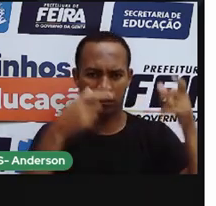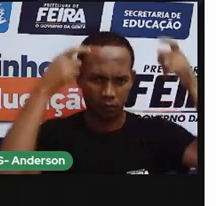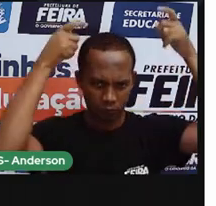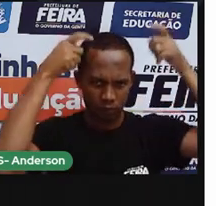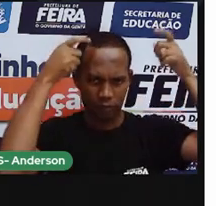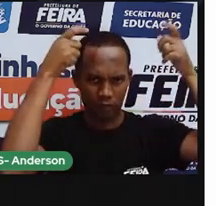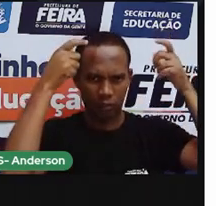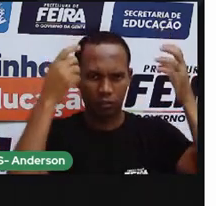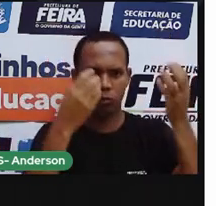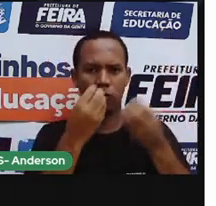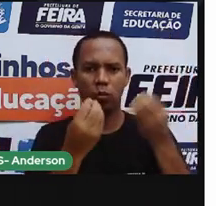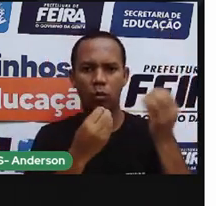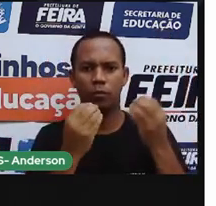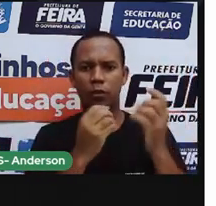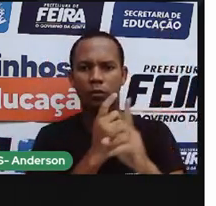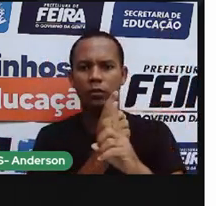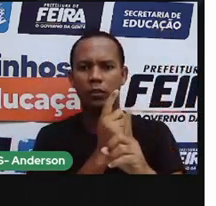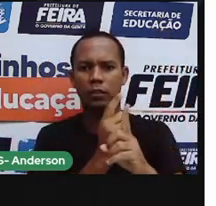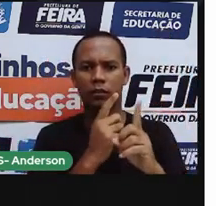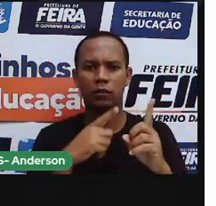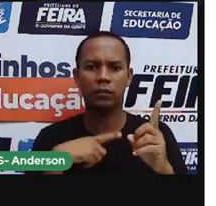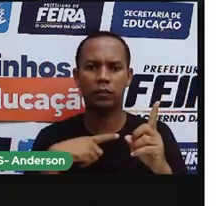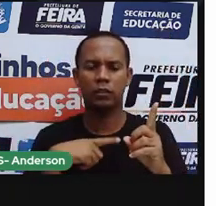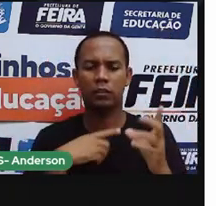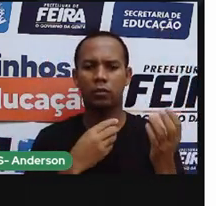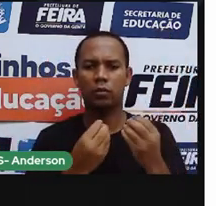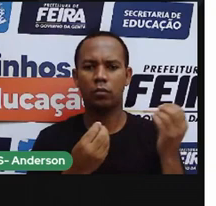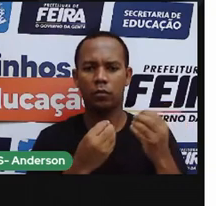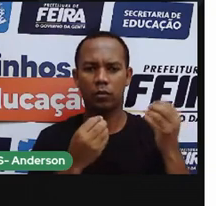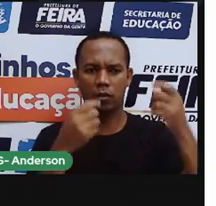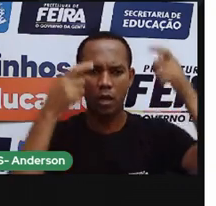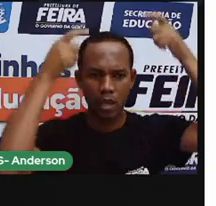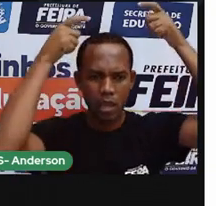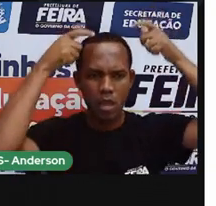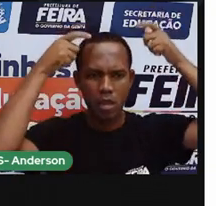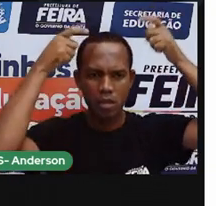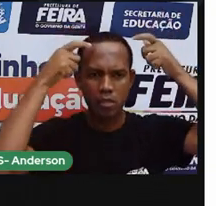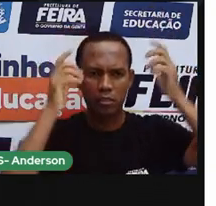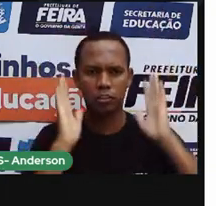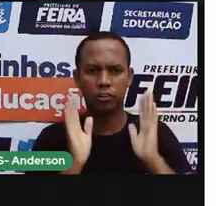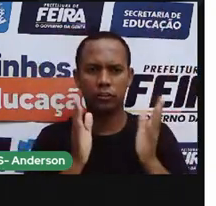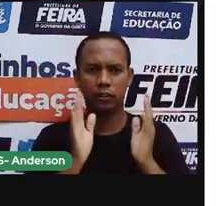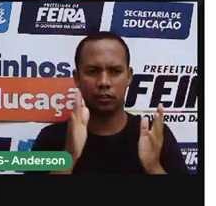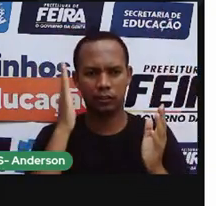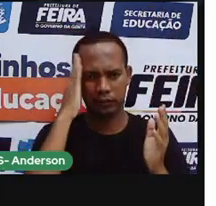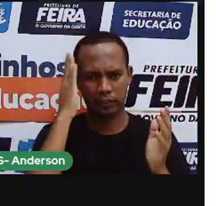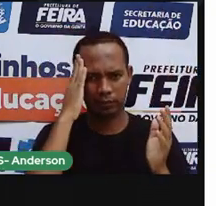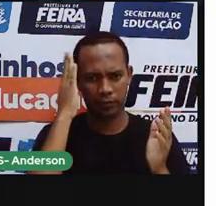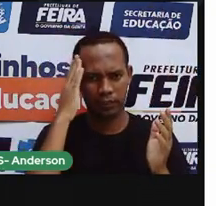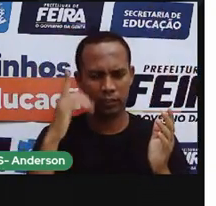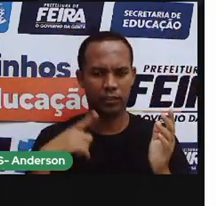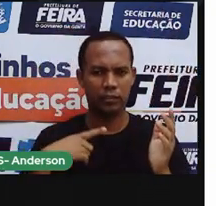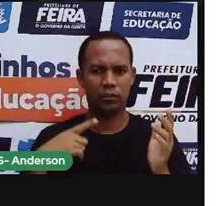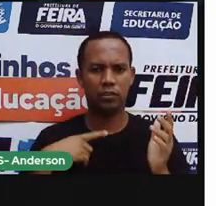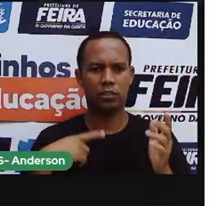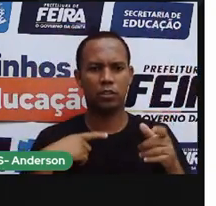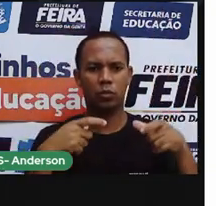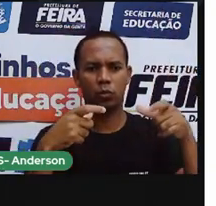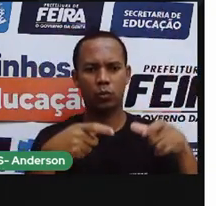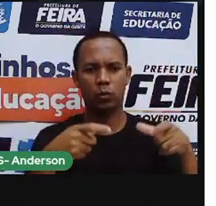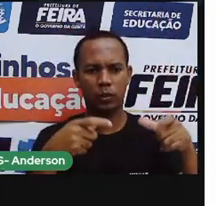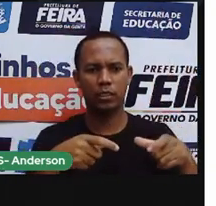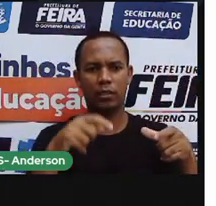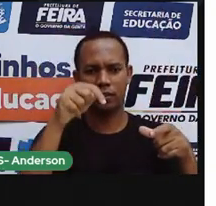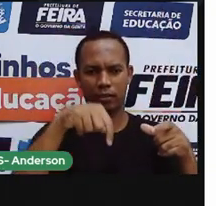e valioso na região encontrada. Então, o rei, ele já sabia que existia uma terra aqui. Então, ele faz o quê? Ele